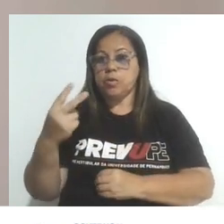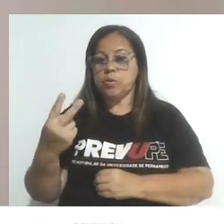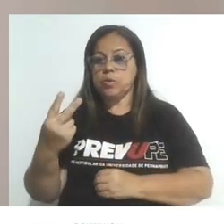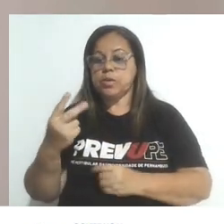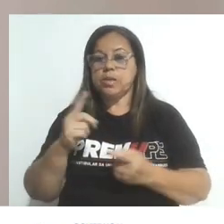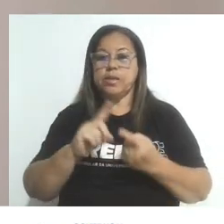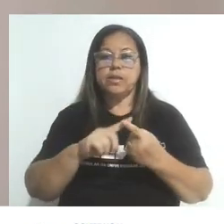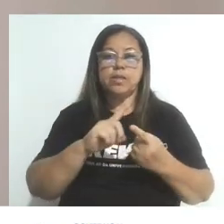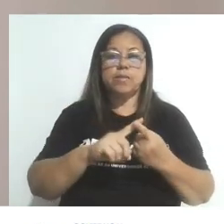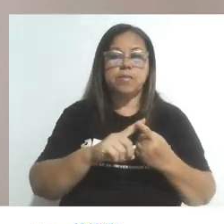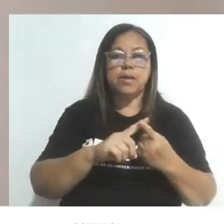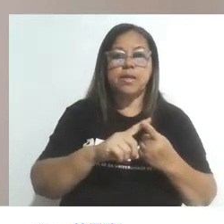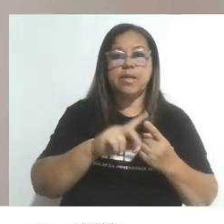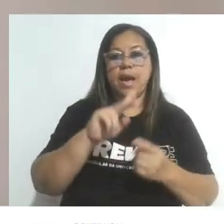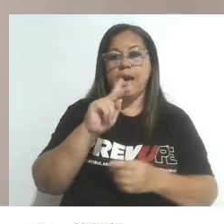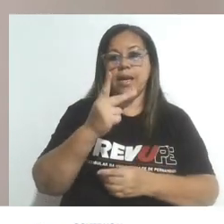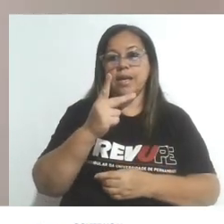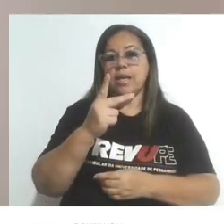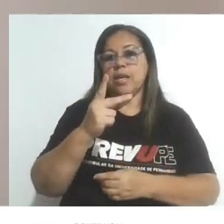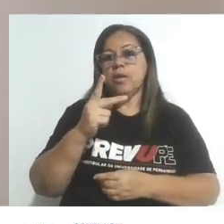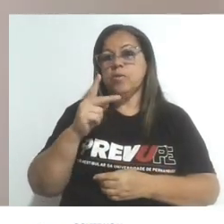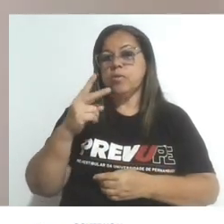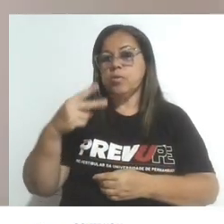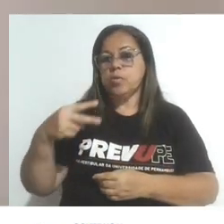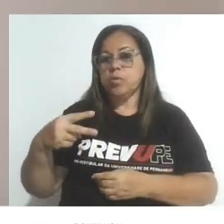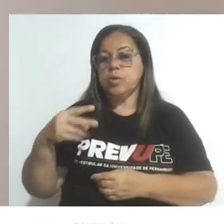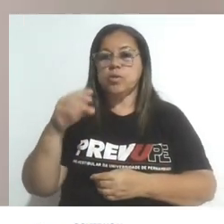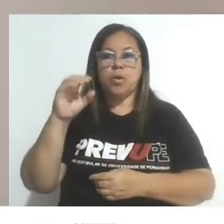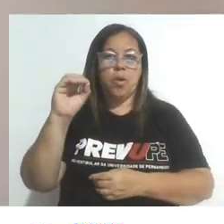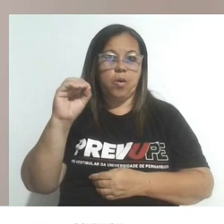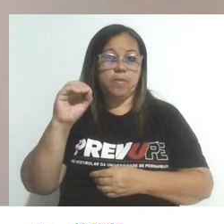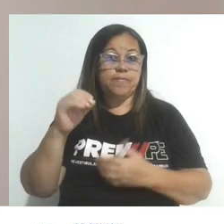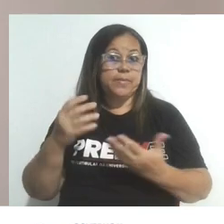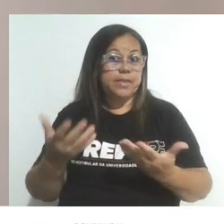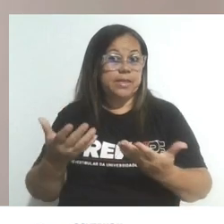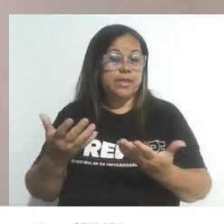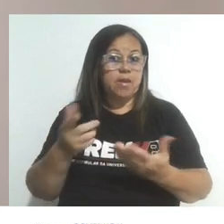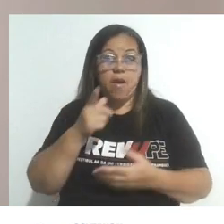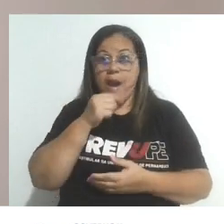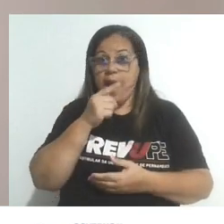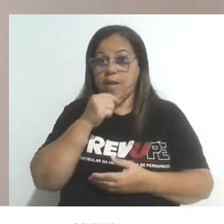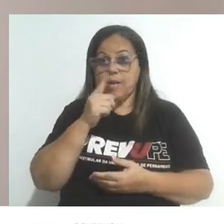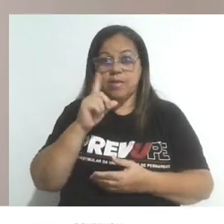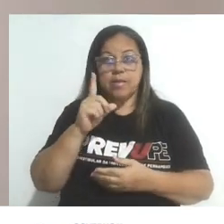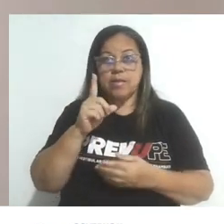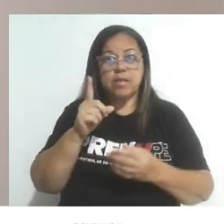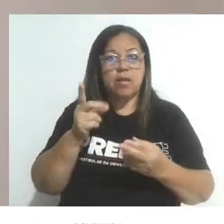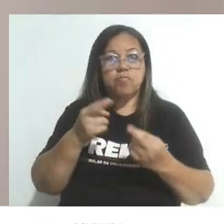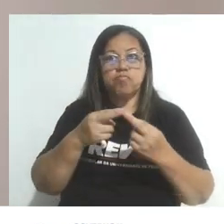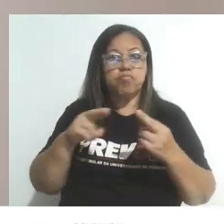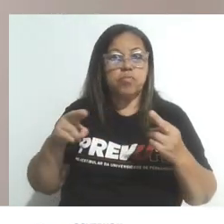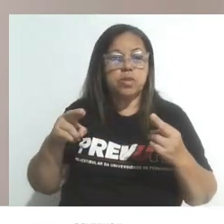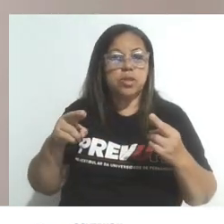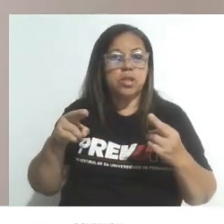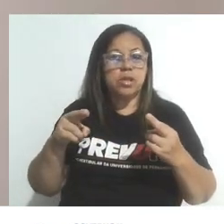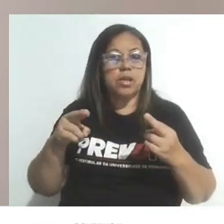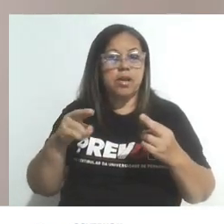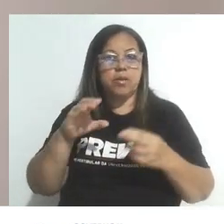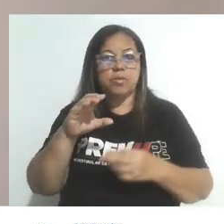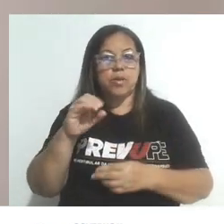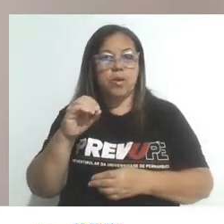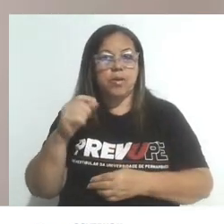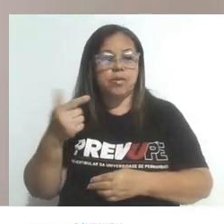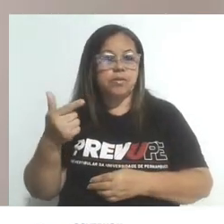moles de água, H2O. Espontaneamente, a água não reagirá com o dióxido de carbono para formar